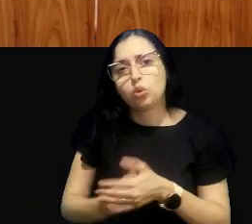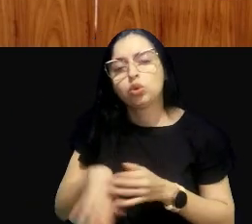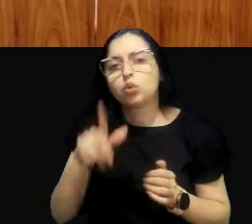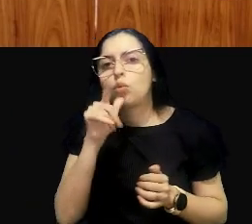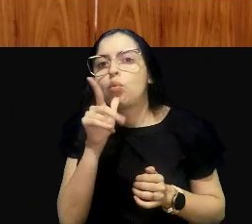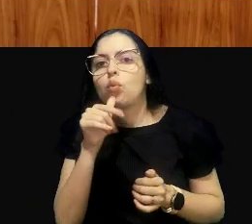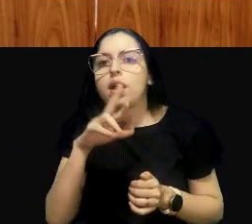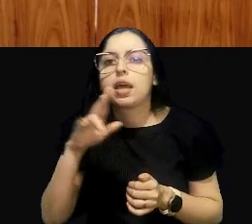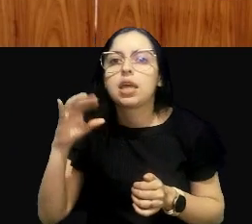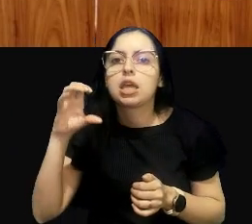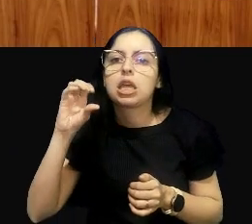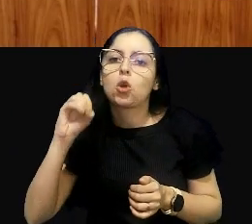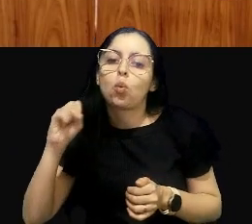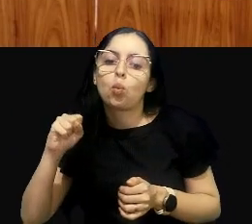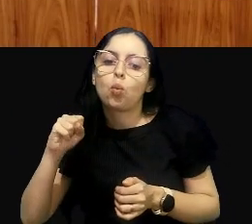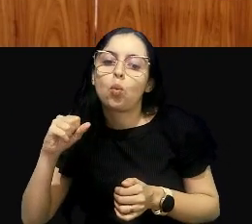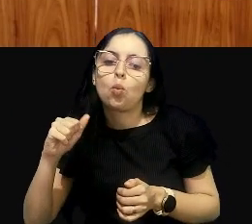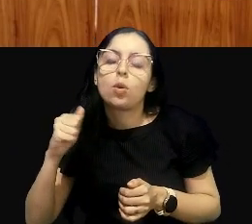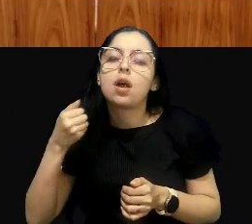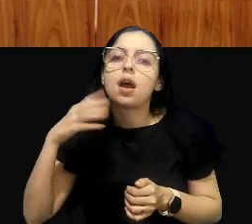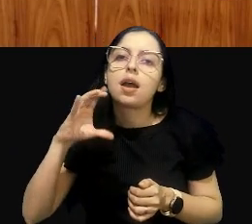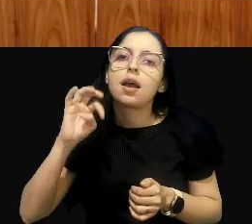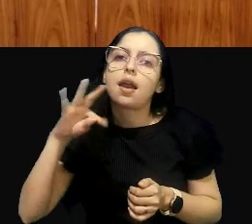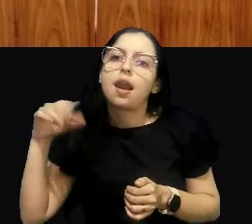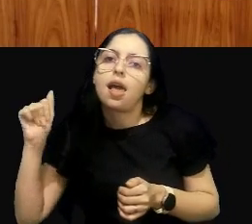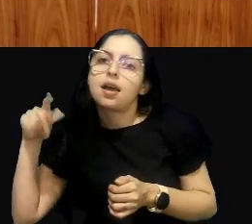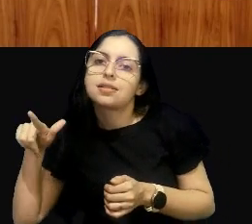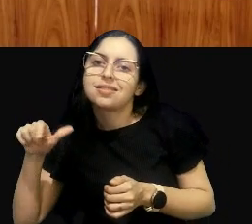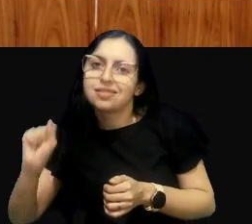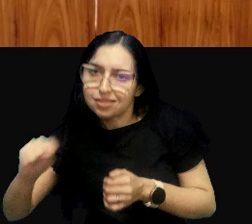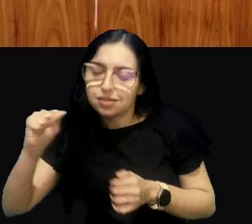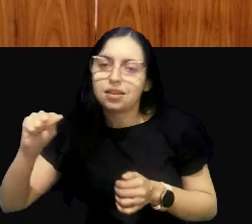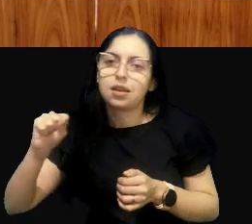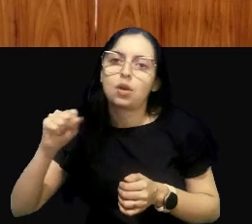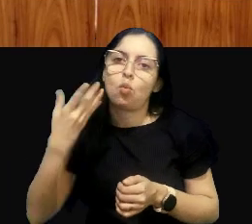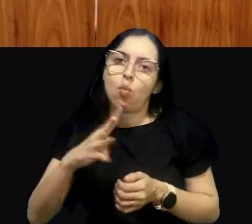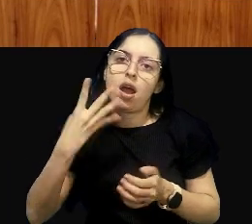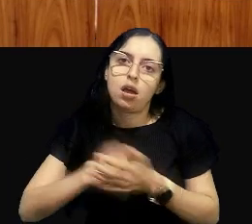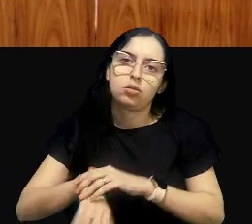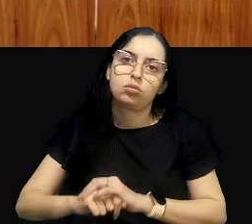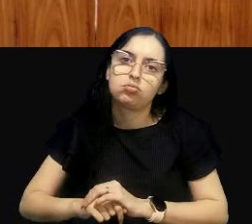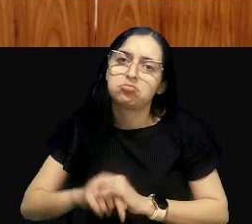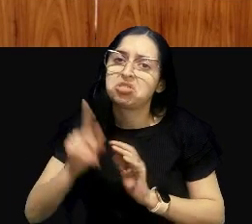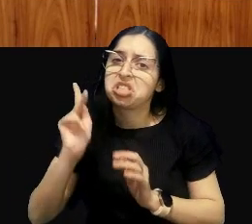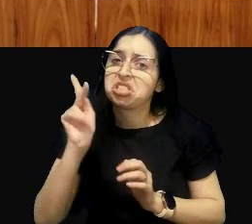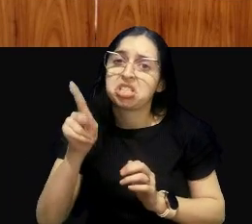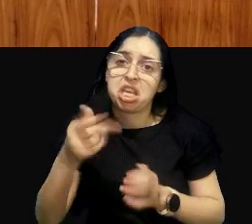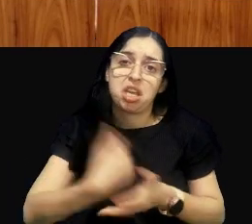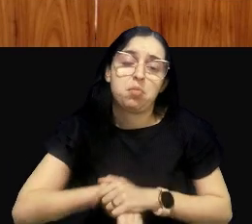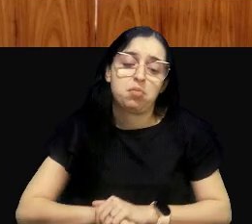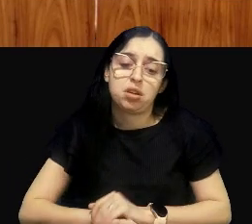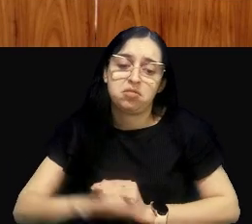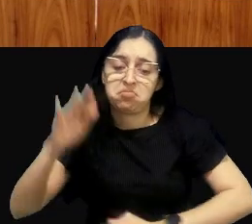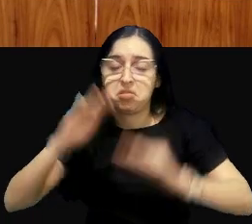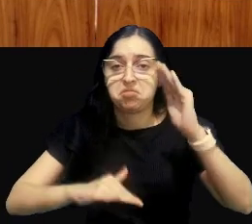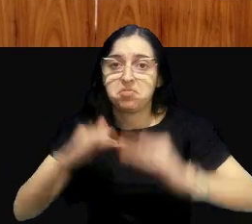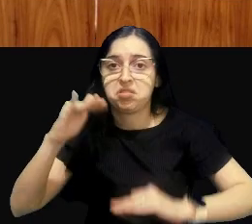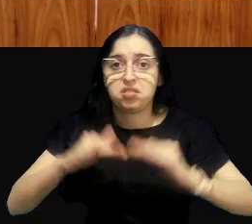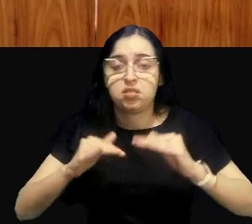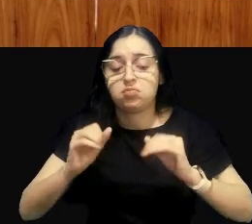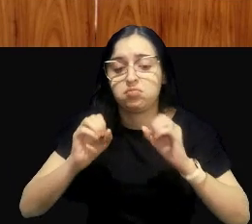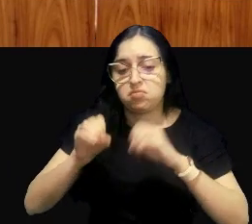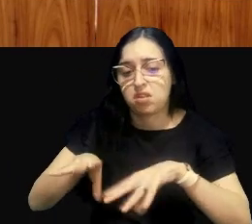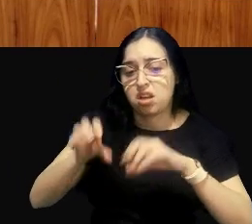4, no Brasil, ele está fadado, a ser classe 4, para sempre, porque é muito cômodo, os padrões, são bem flexíveis, pode se lançar,